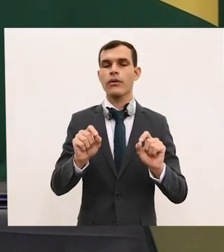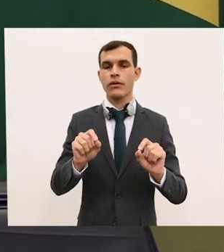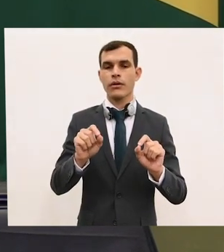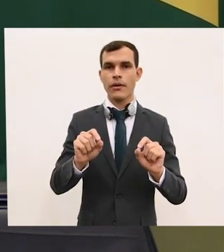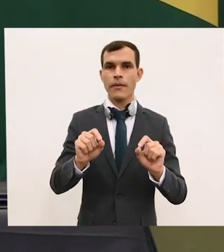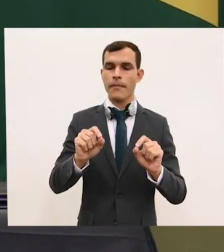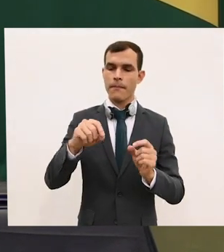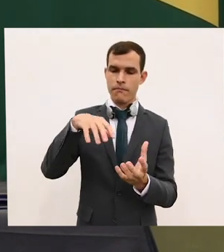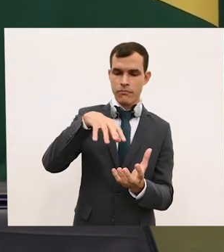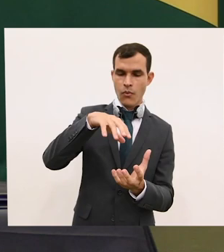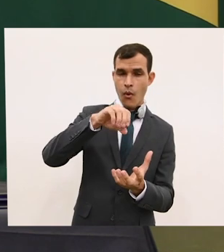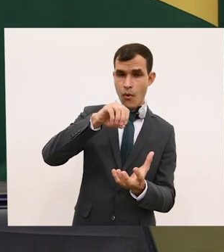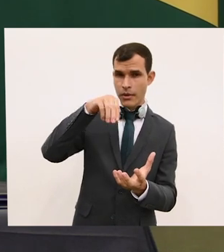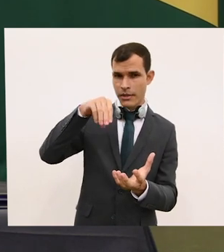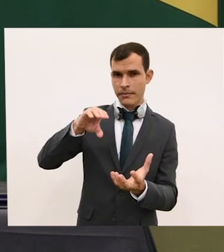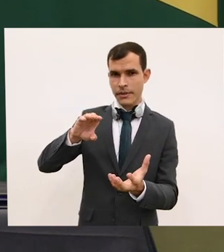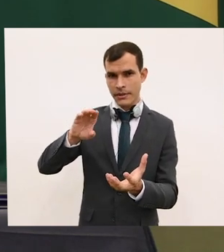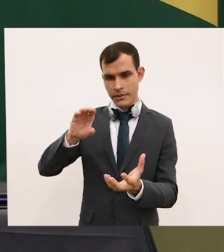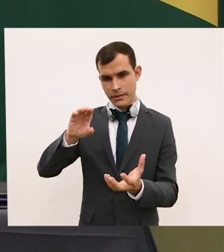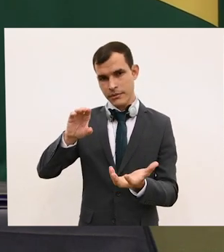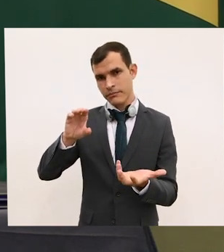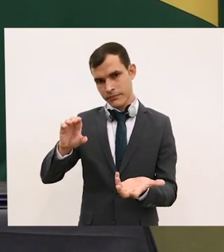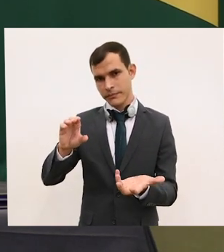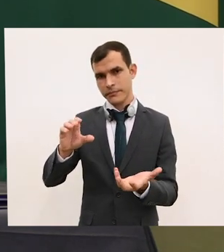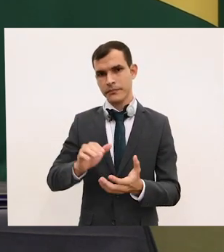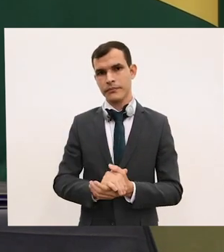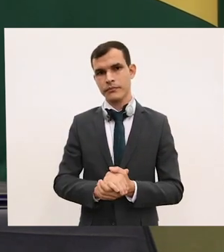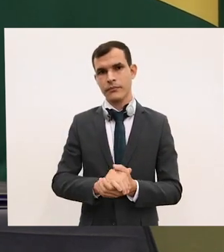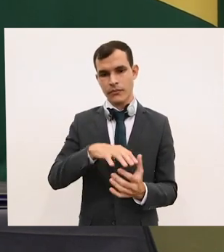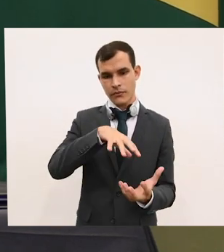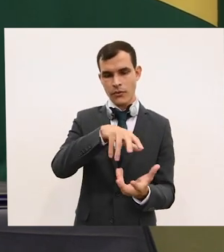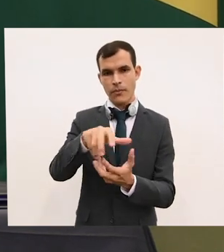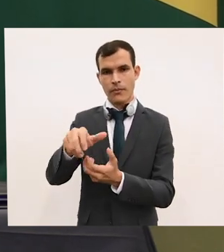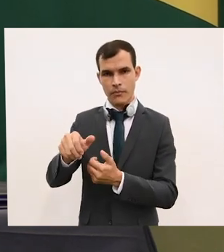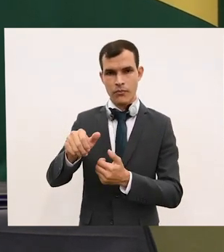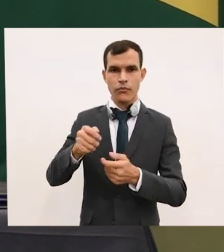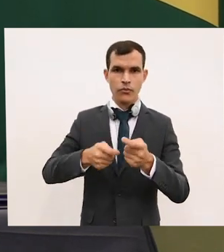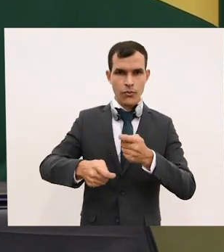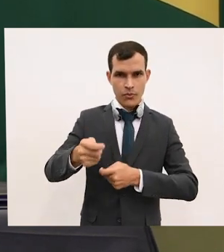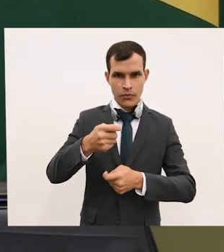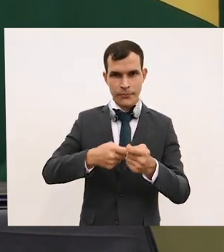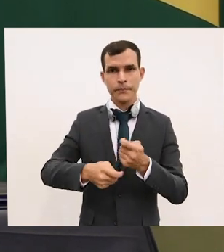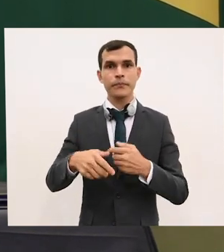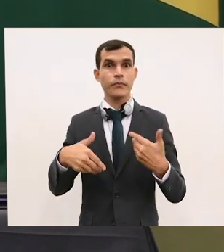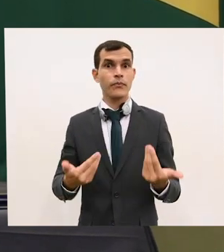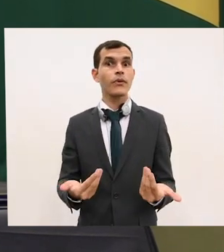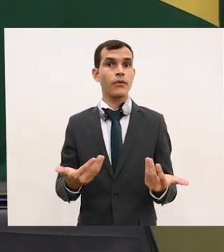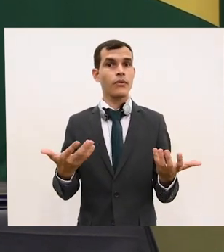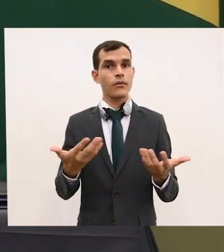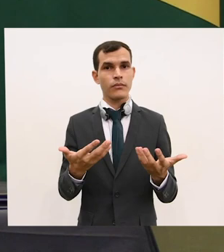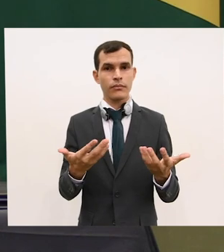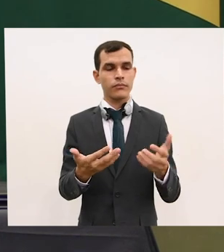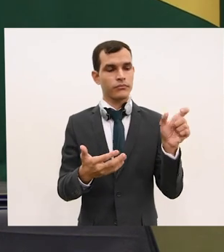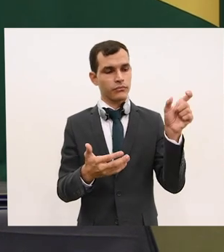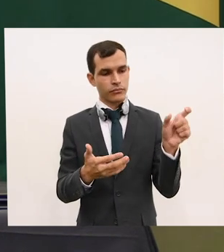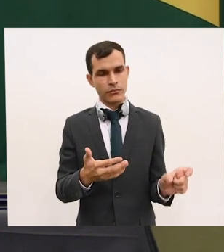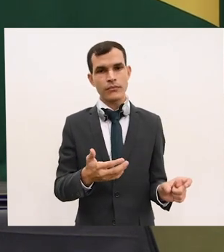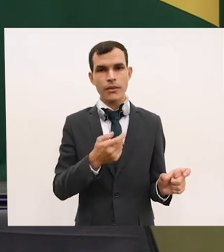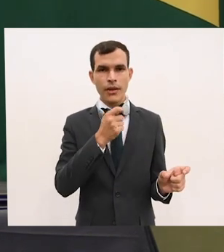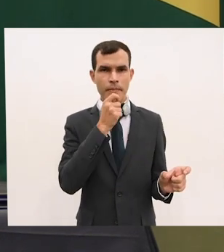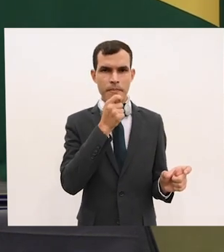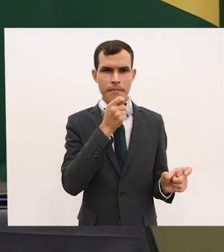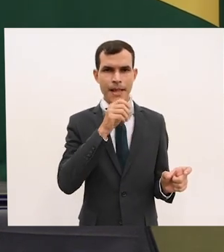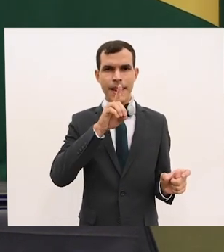Comércio. Então, primeiramente, gostaria de oportunizar uma pergunta por parte da jornalista